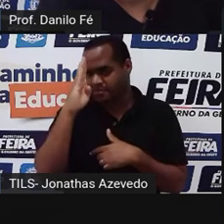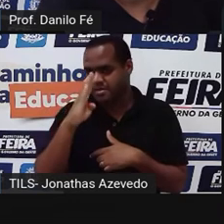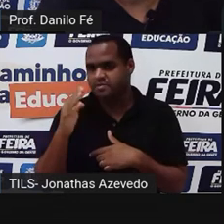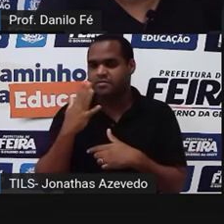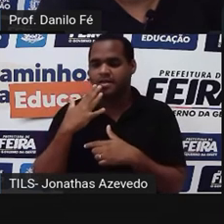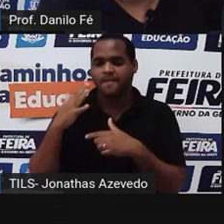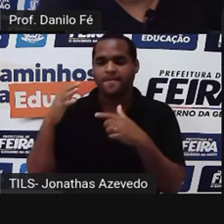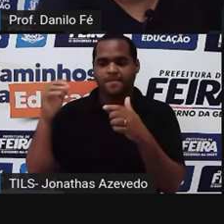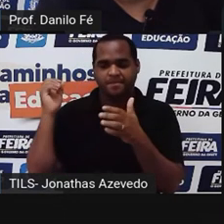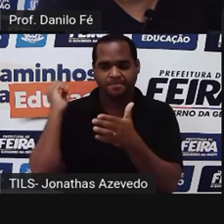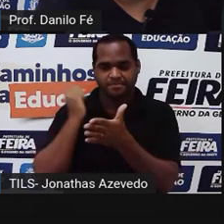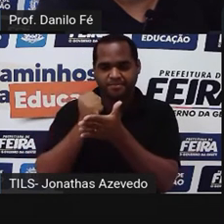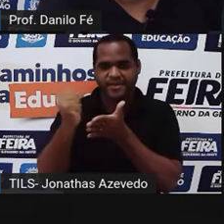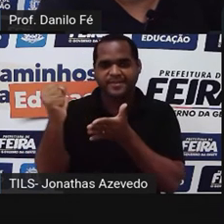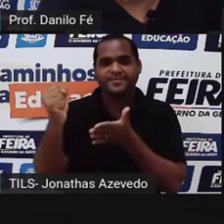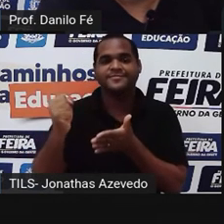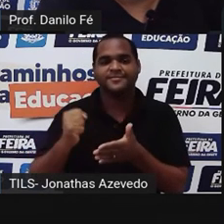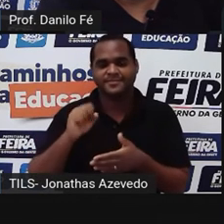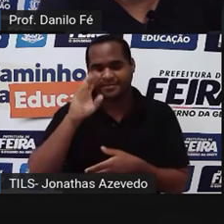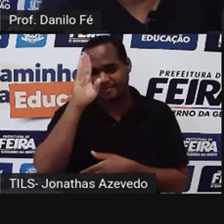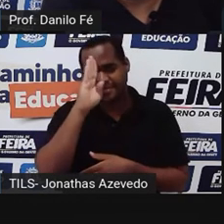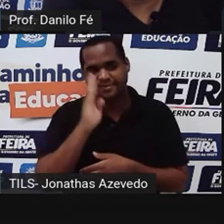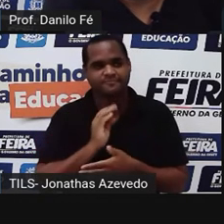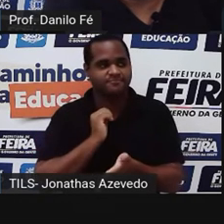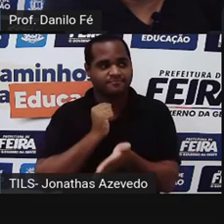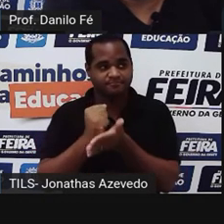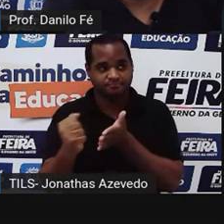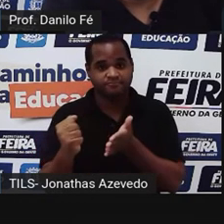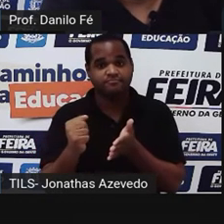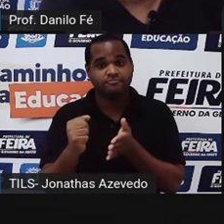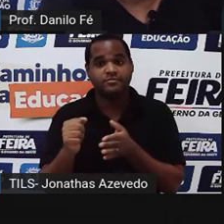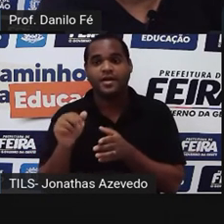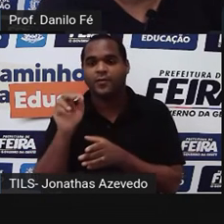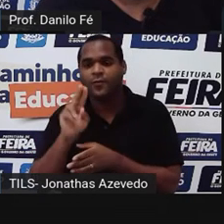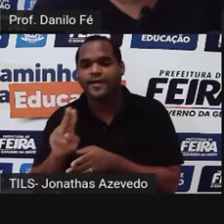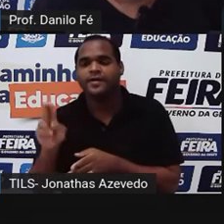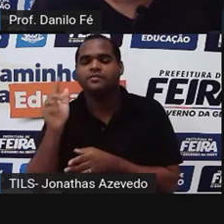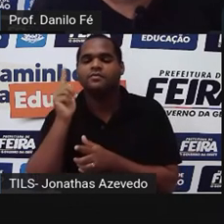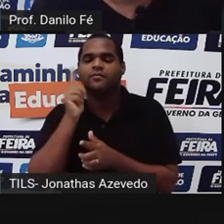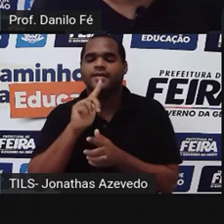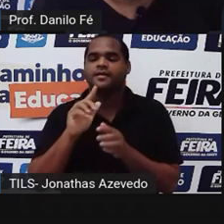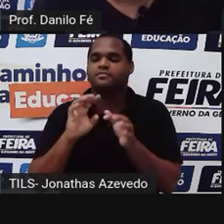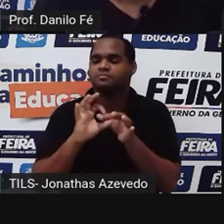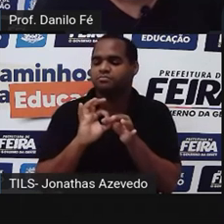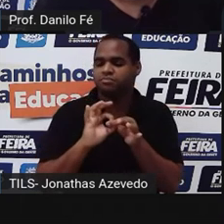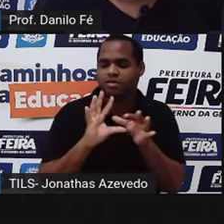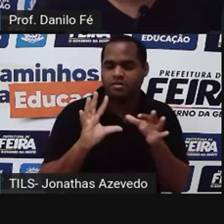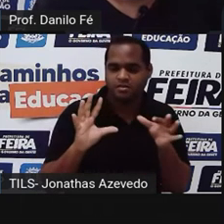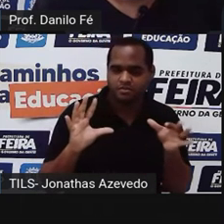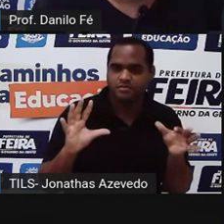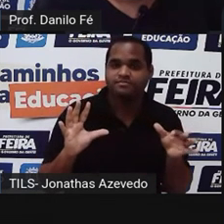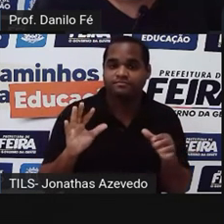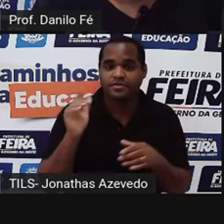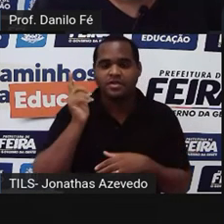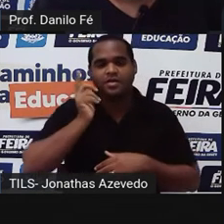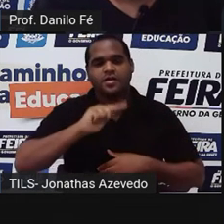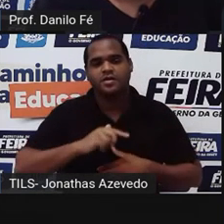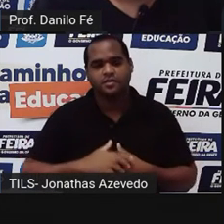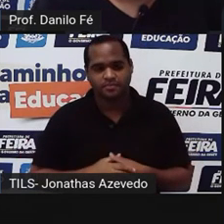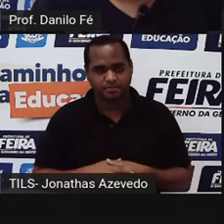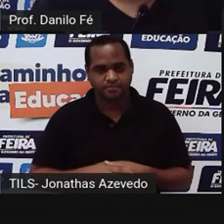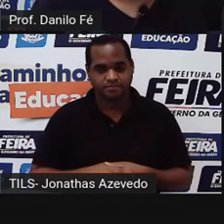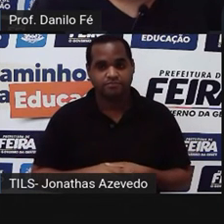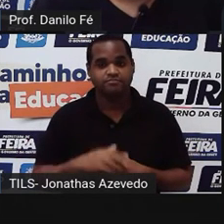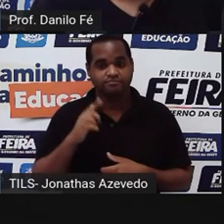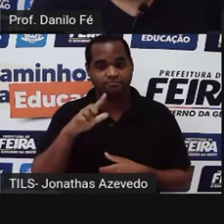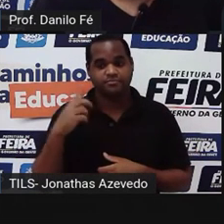derrotado. E o Uruguai consegue se separar do Brasil e se